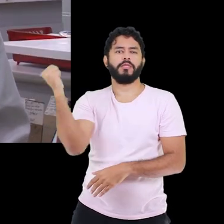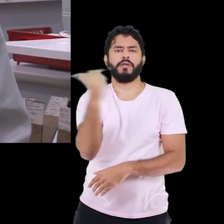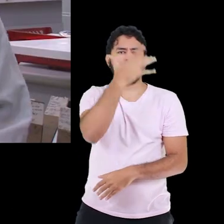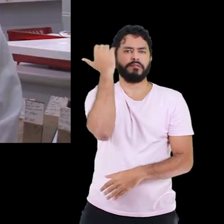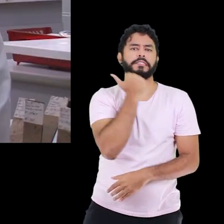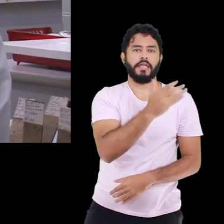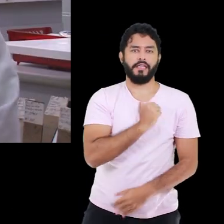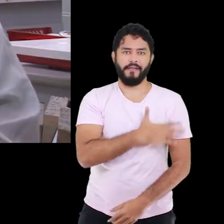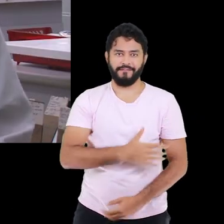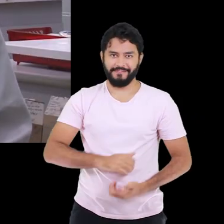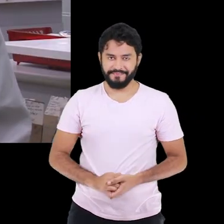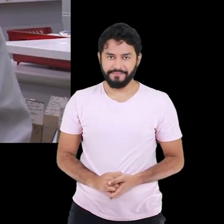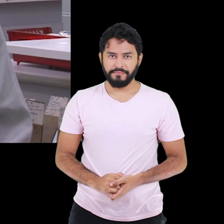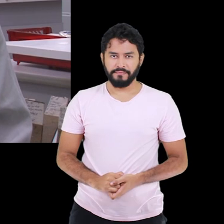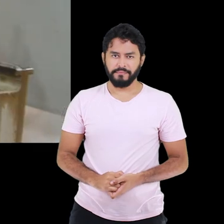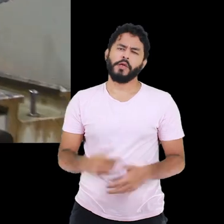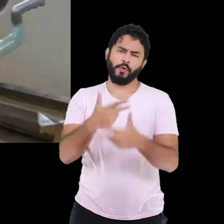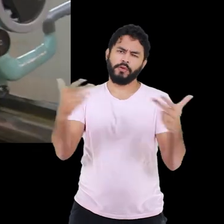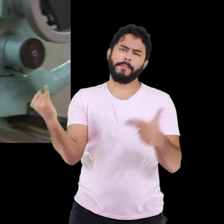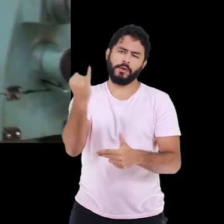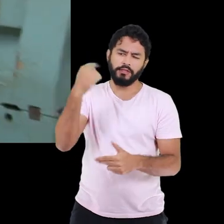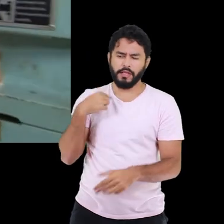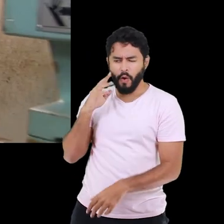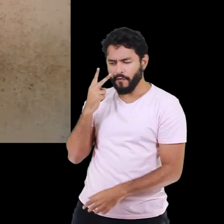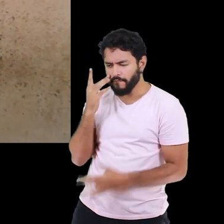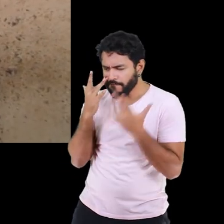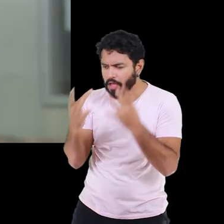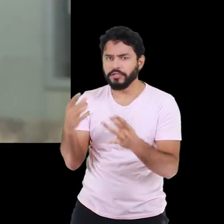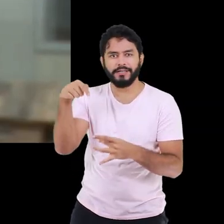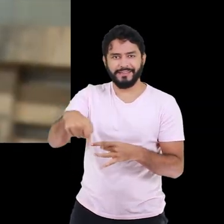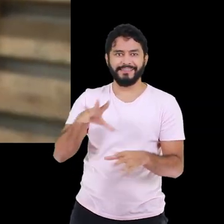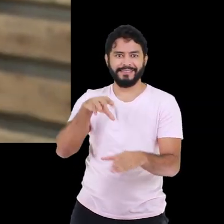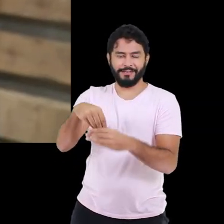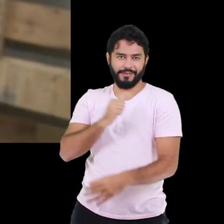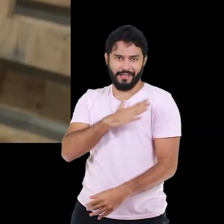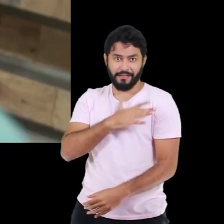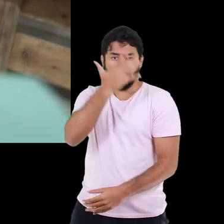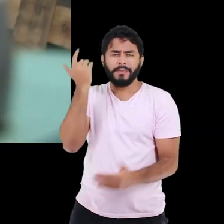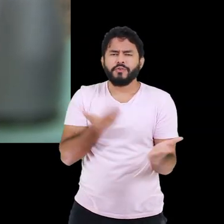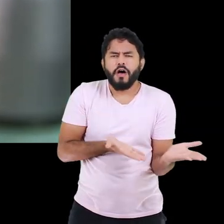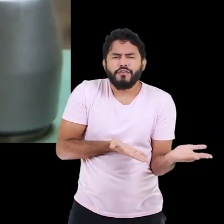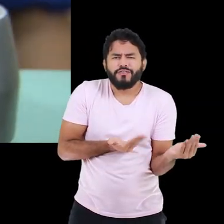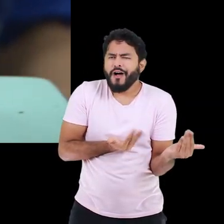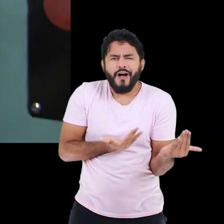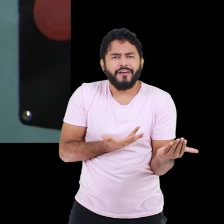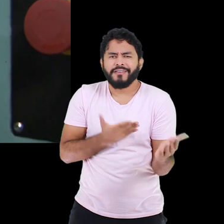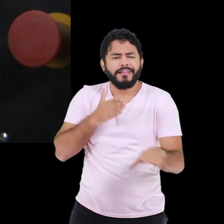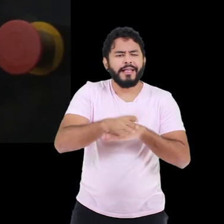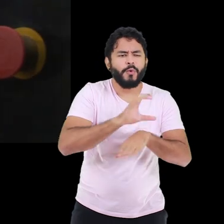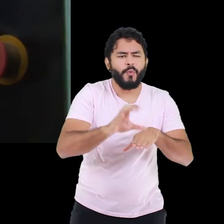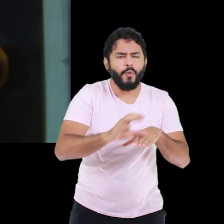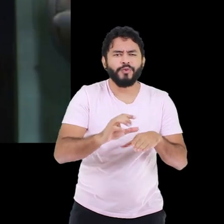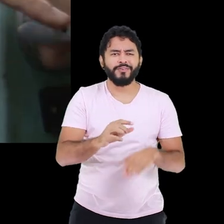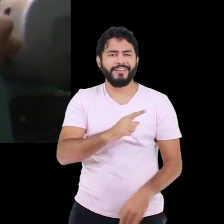melhor do que as pessoas da mesma idade que não tiveram IEF. Uma das grandes virtudes que eu vejo aqui no IEF é que ele pega uma pessoa bem jovem